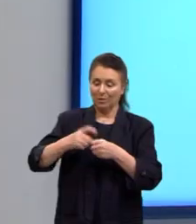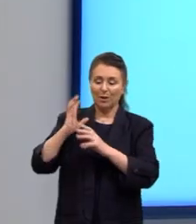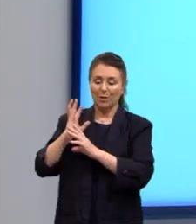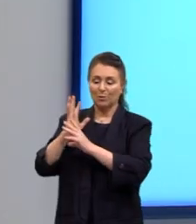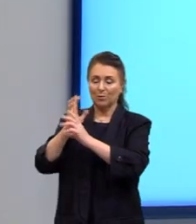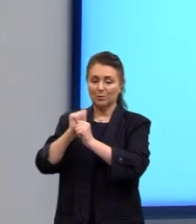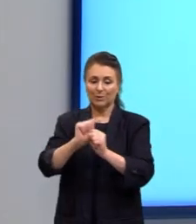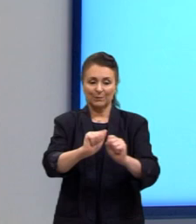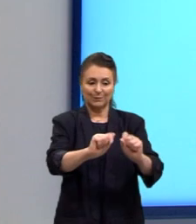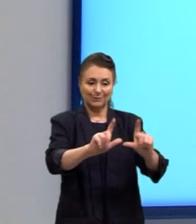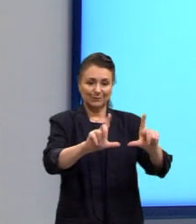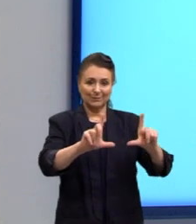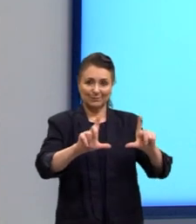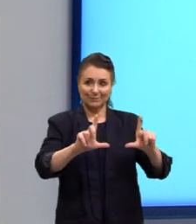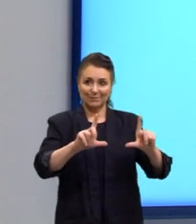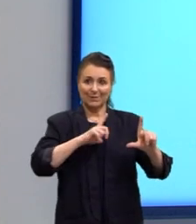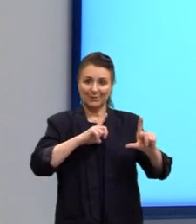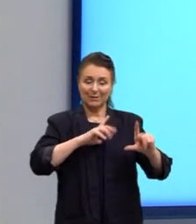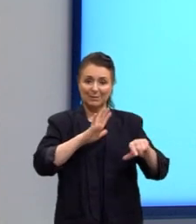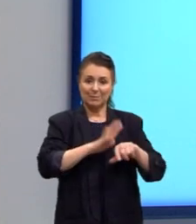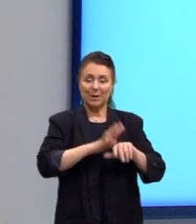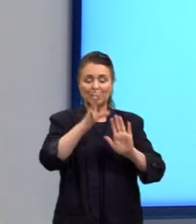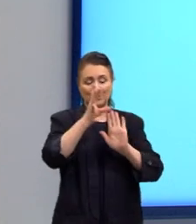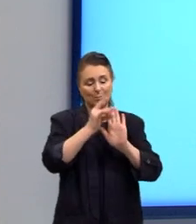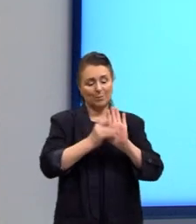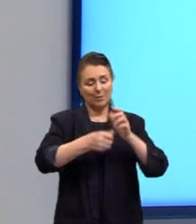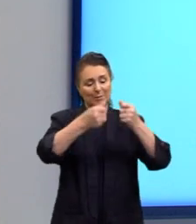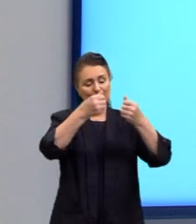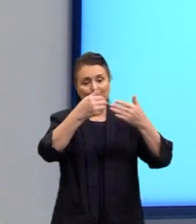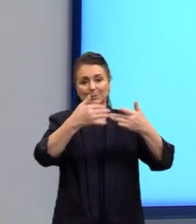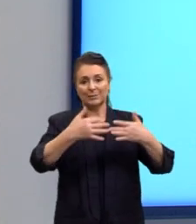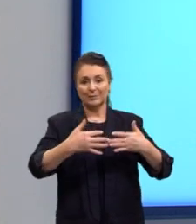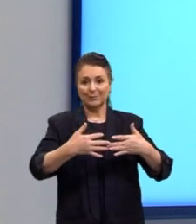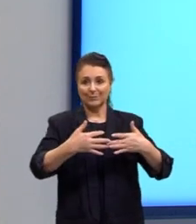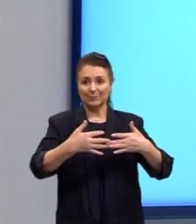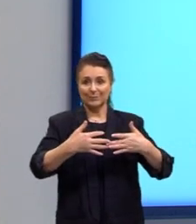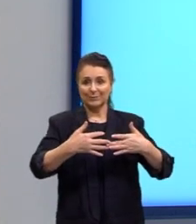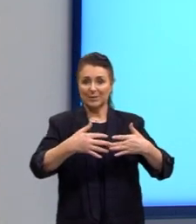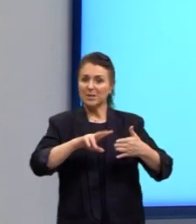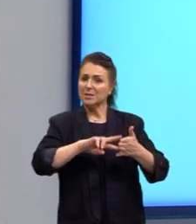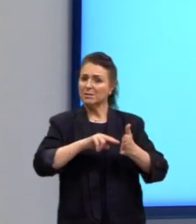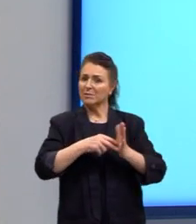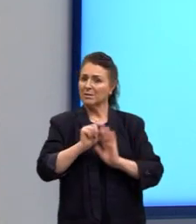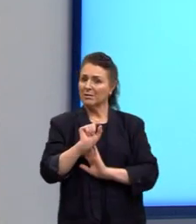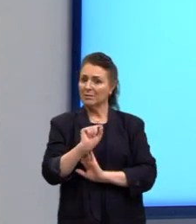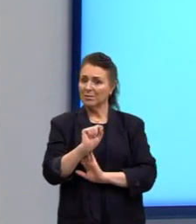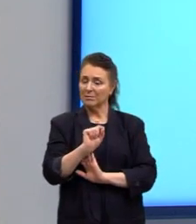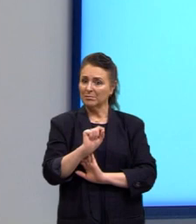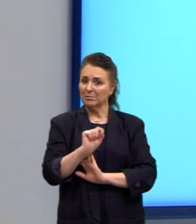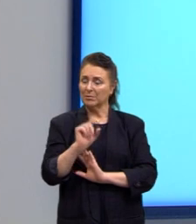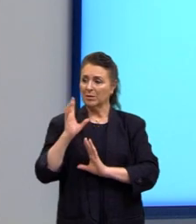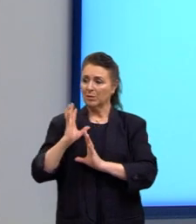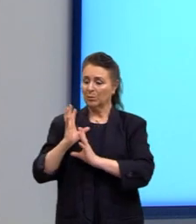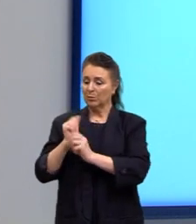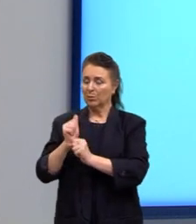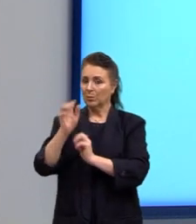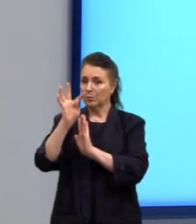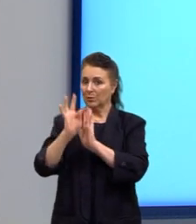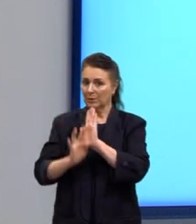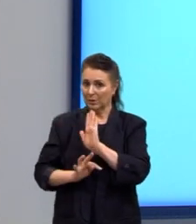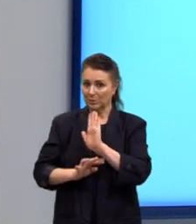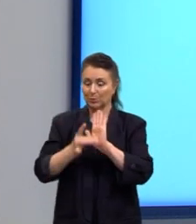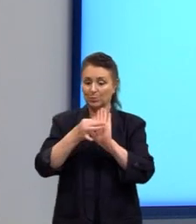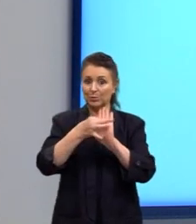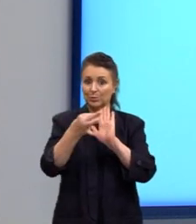E nós temos mais uma breve definição, que vai dizer o seguinte. Para concluir o texto dissertativo